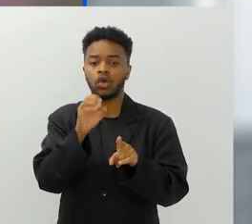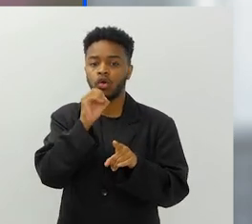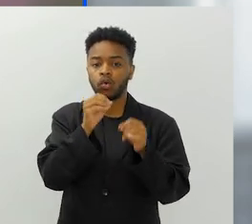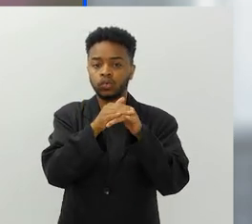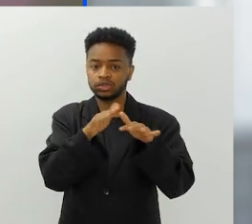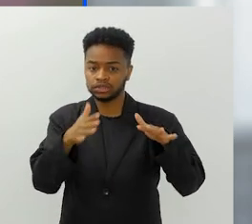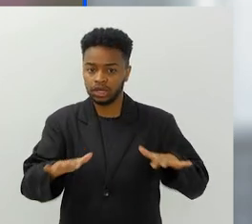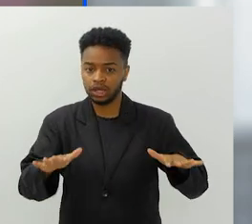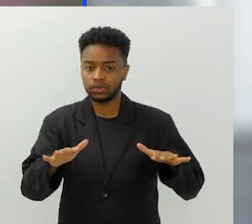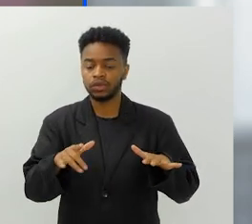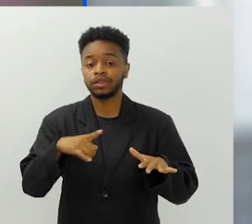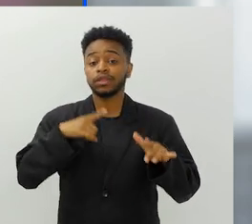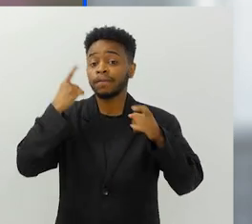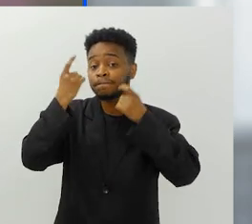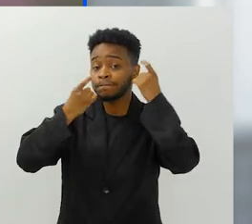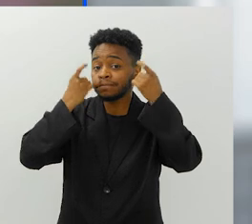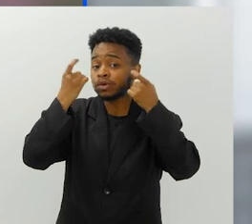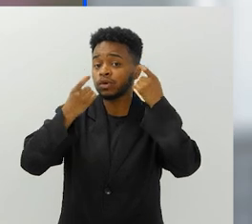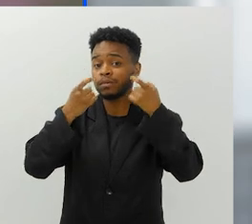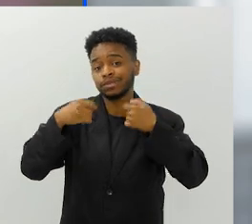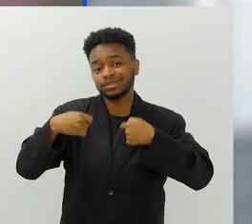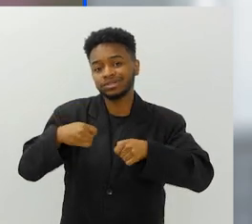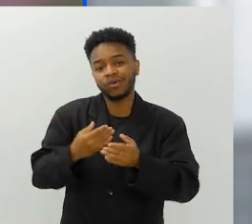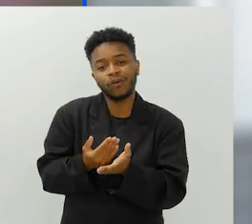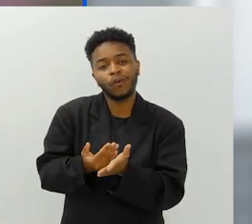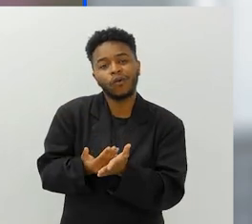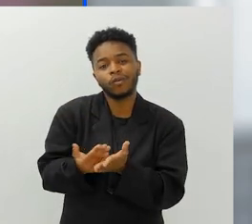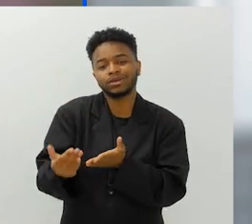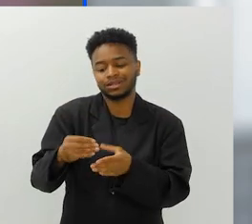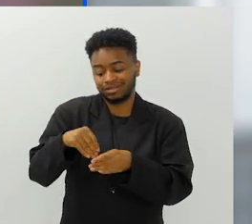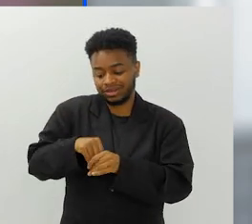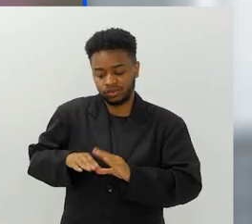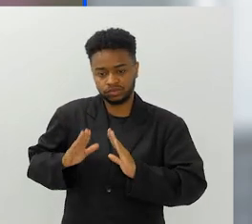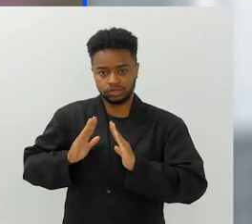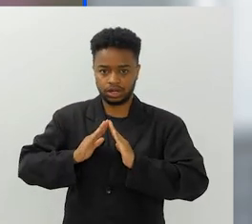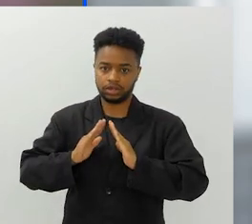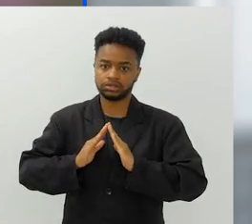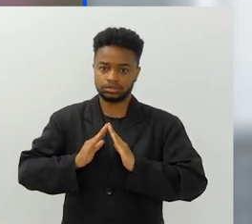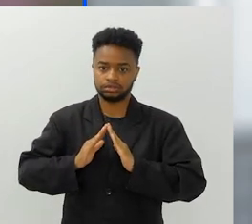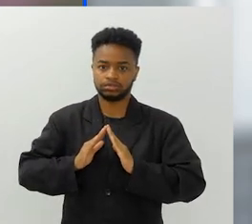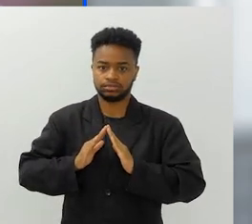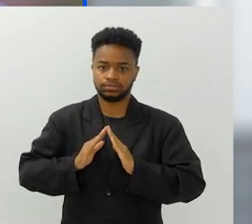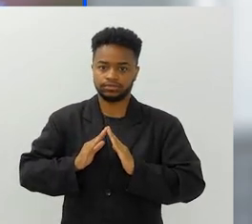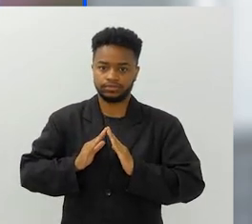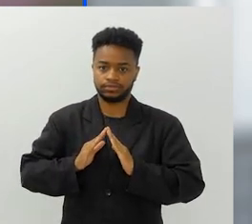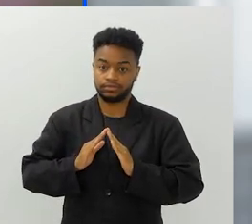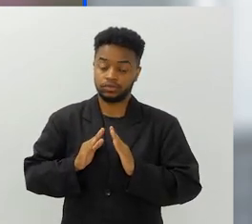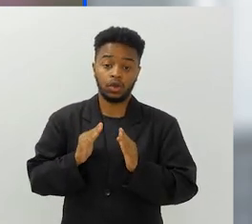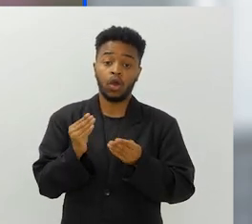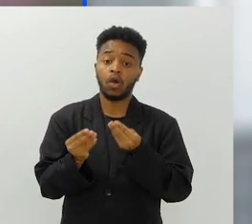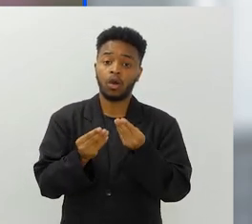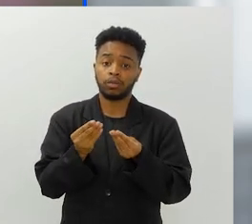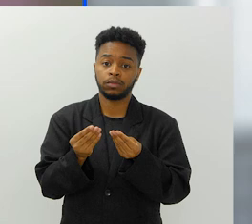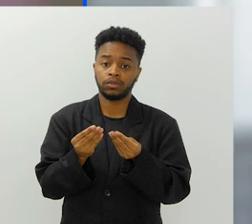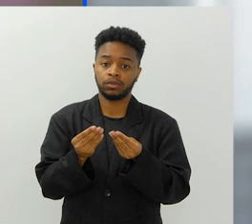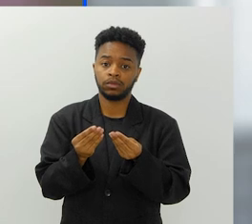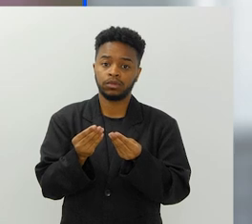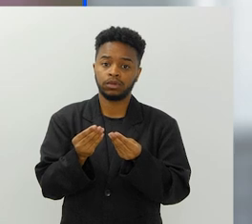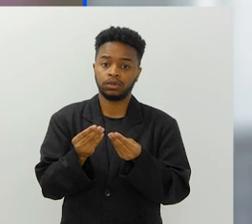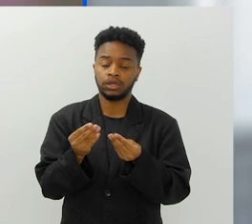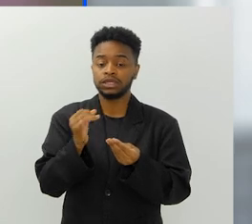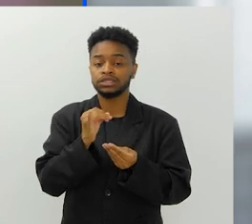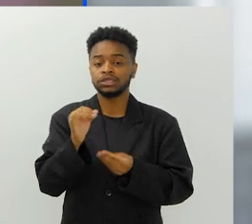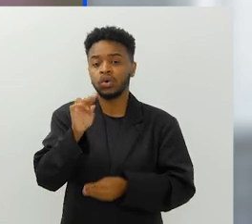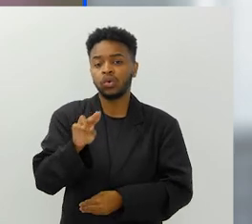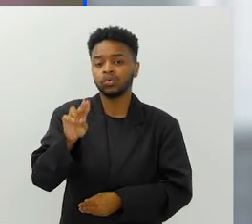oceanos, a preocupação, ela tem que começar dentro de casa, né? Com o bom